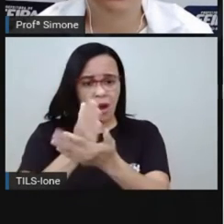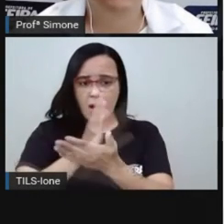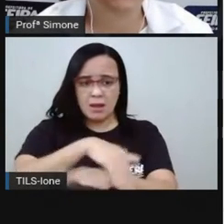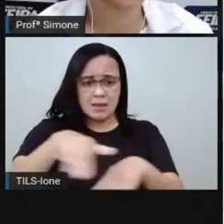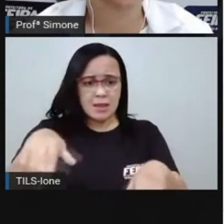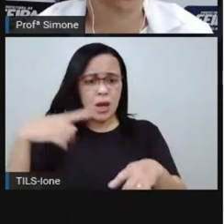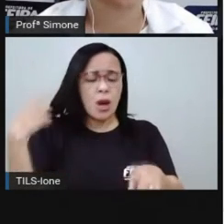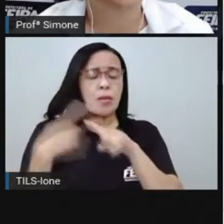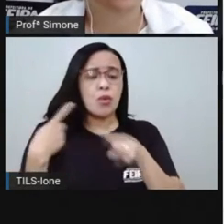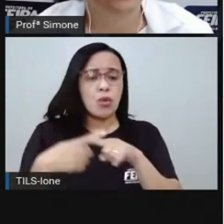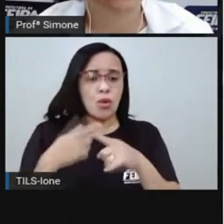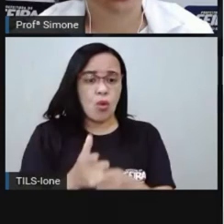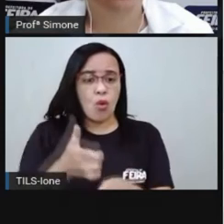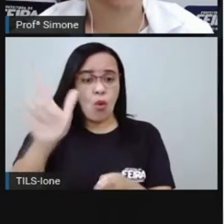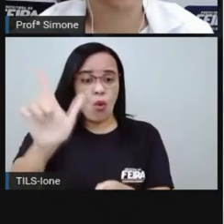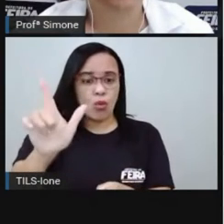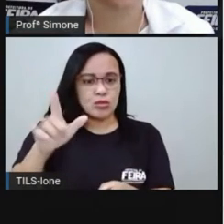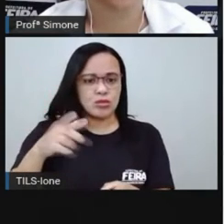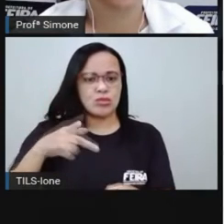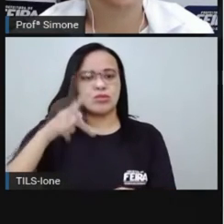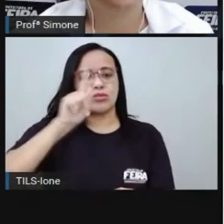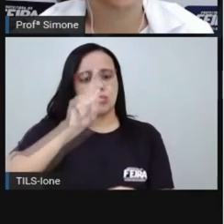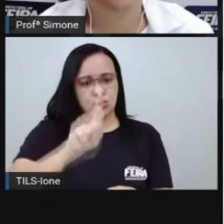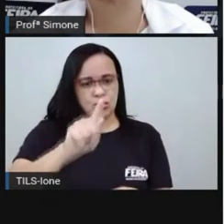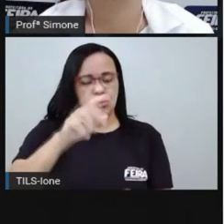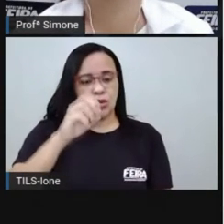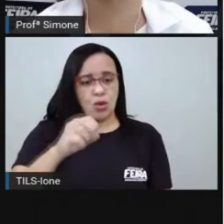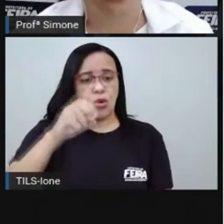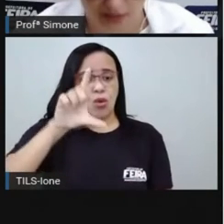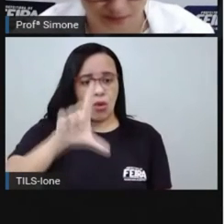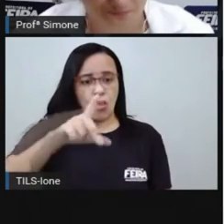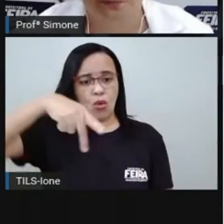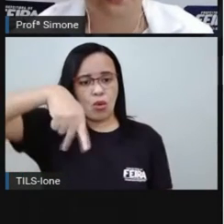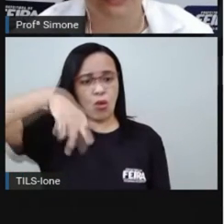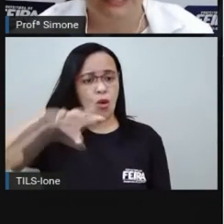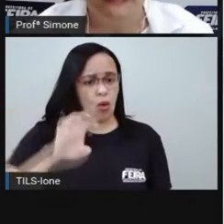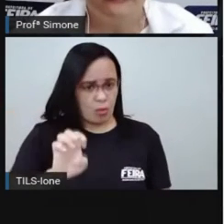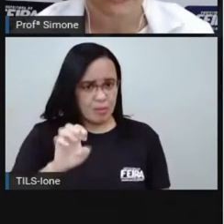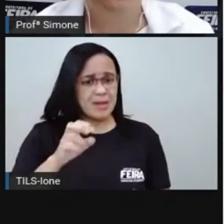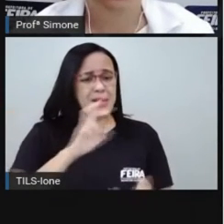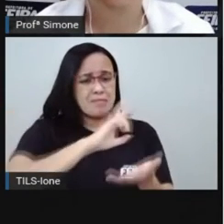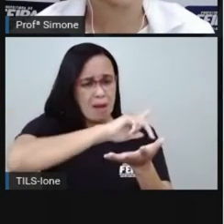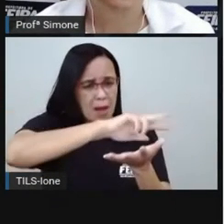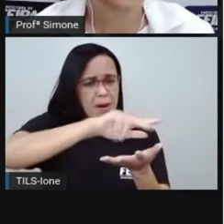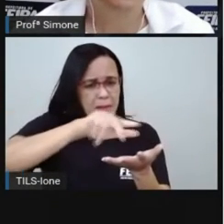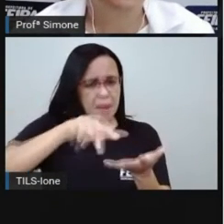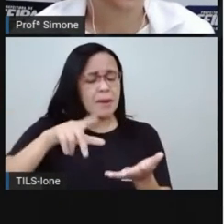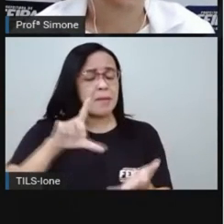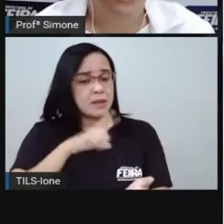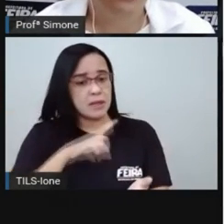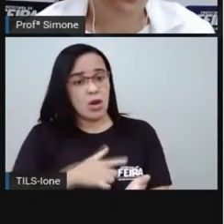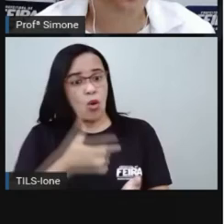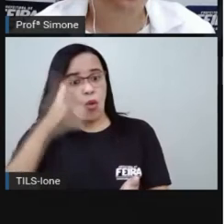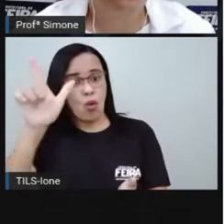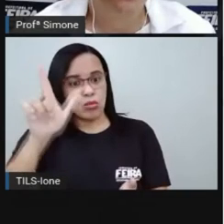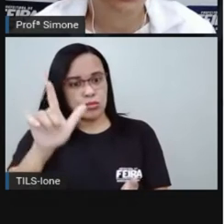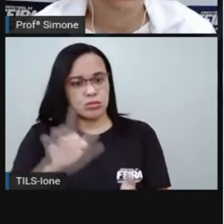professora tem tanto golpe assim na história política brasileira? Tem. Em 1964,